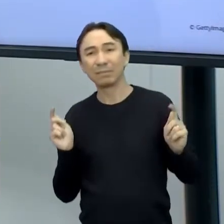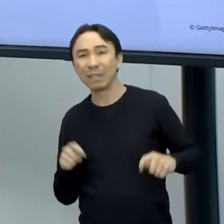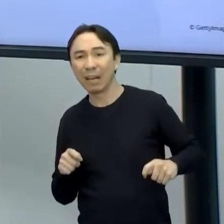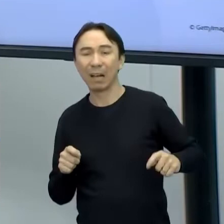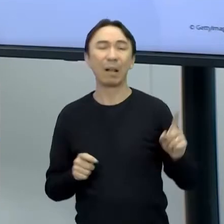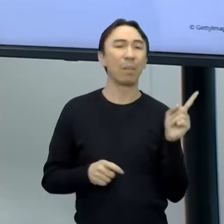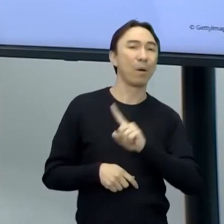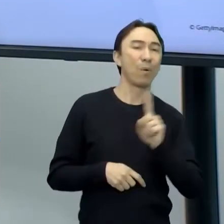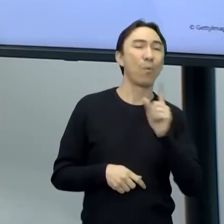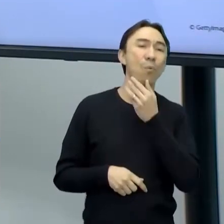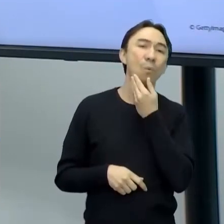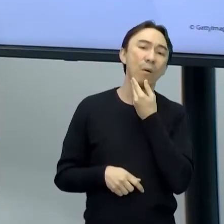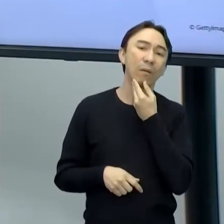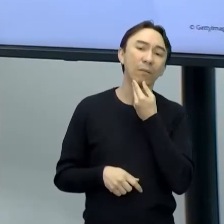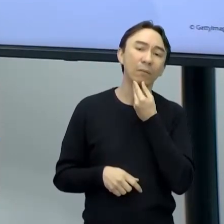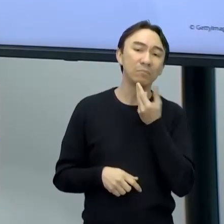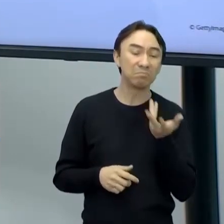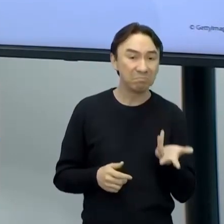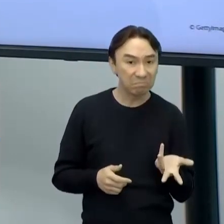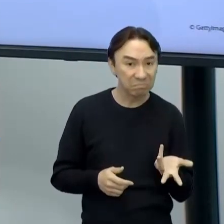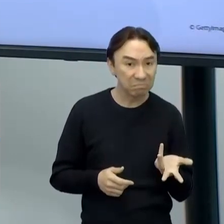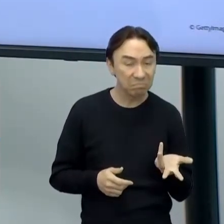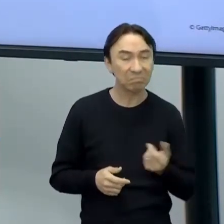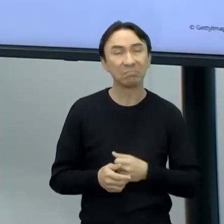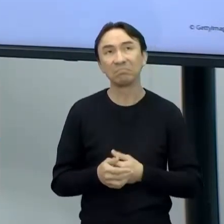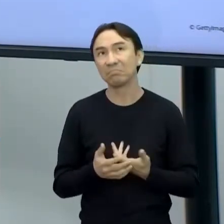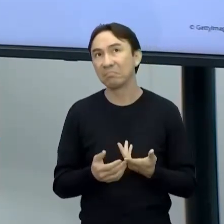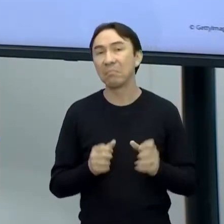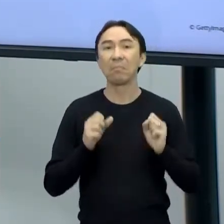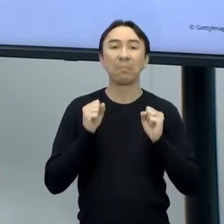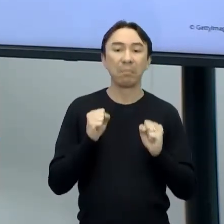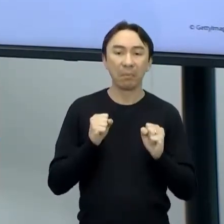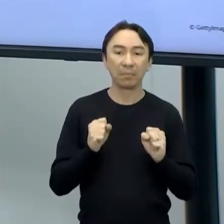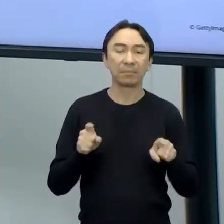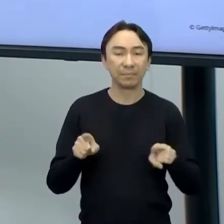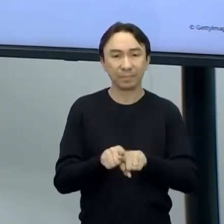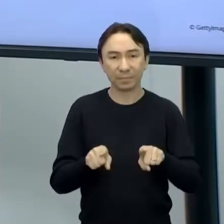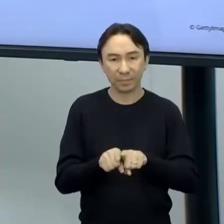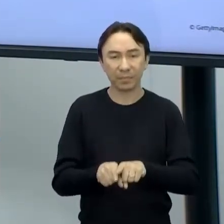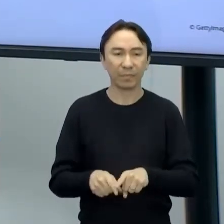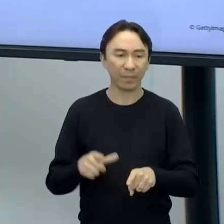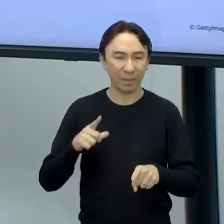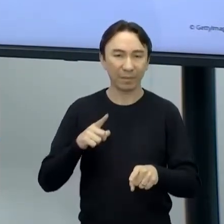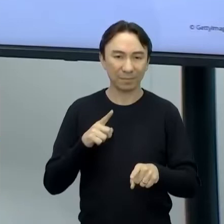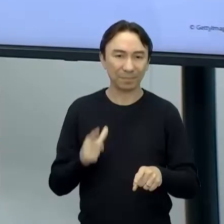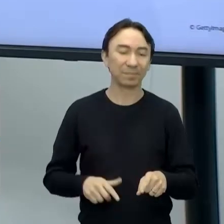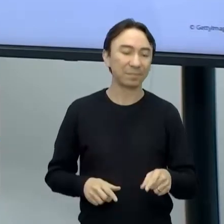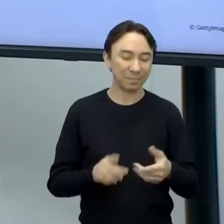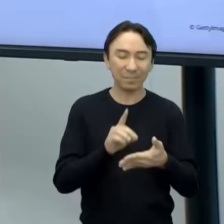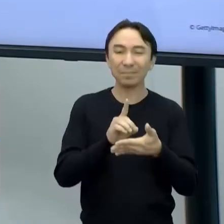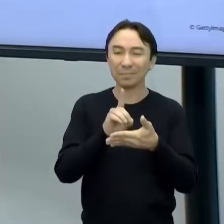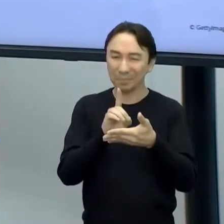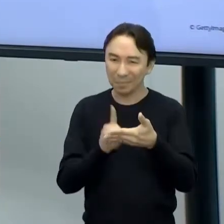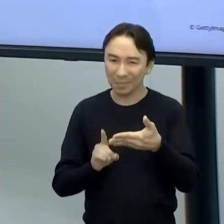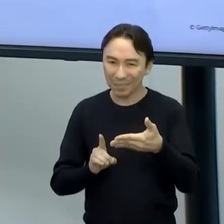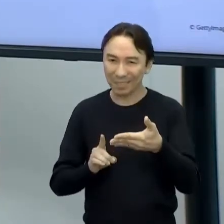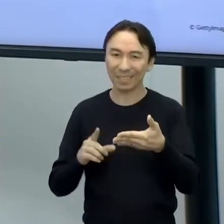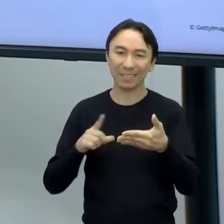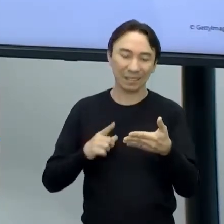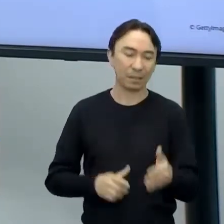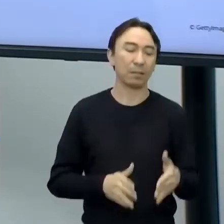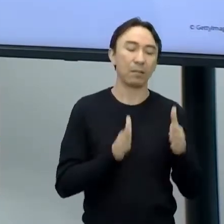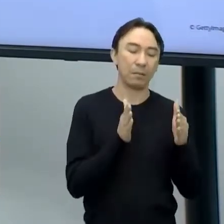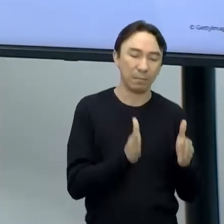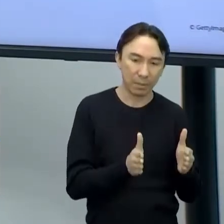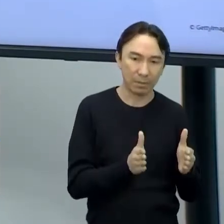que se eu pensar nas etapas de design que a gente passou aqui na aula 1, se